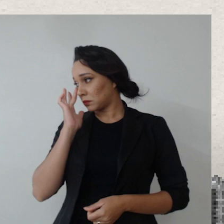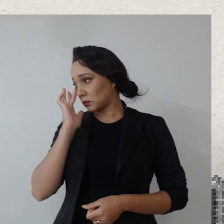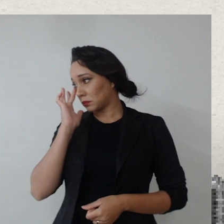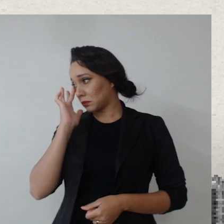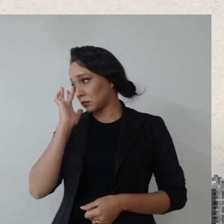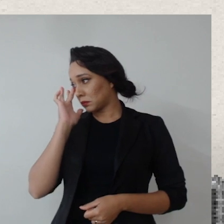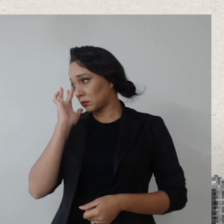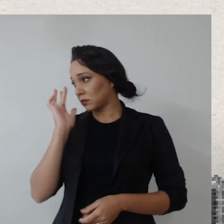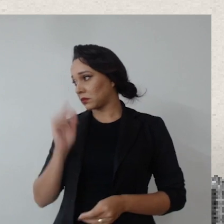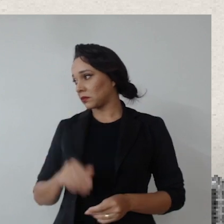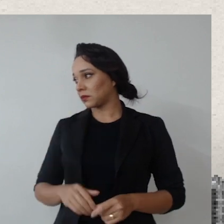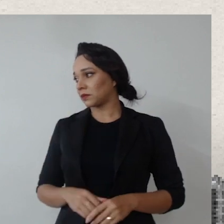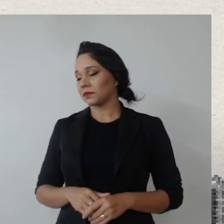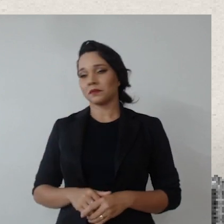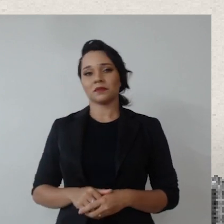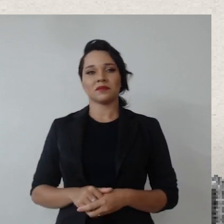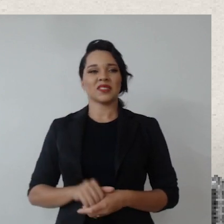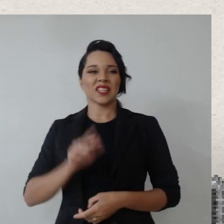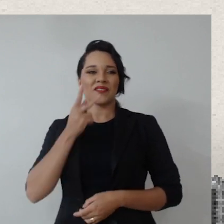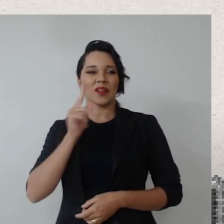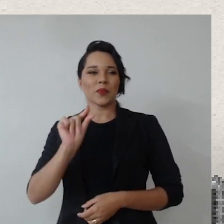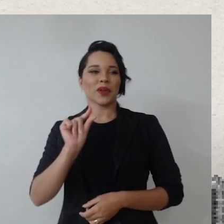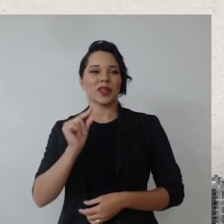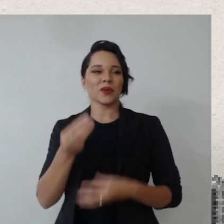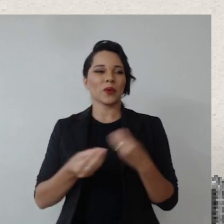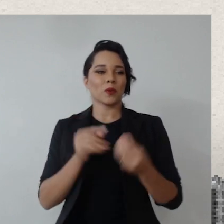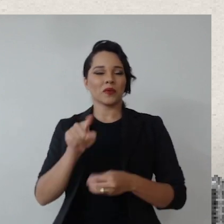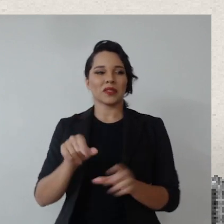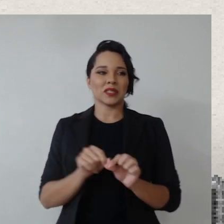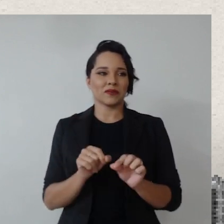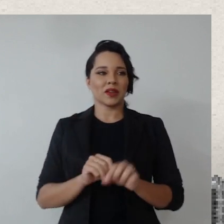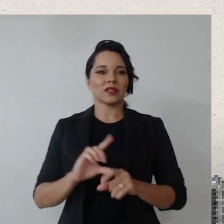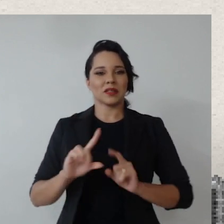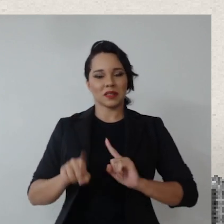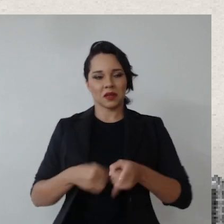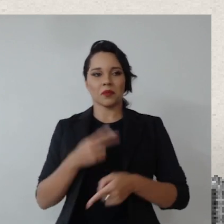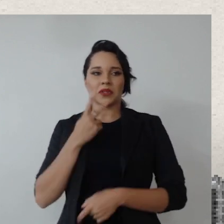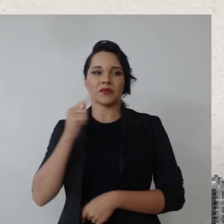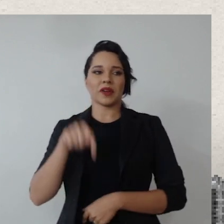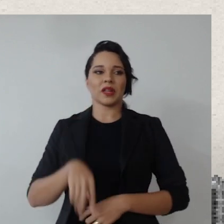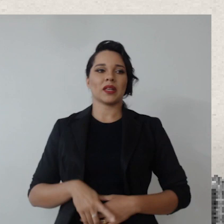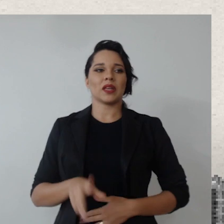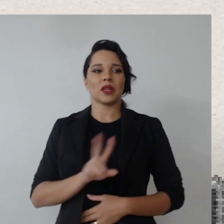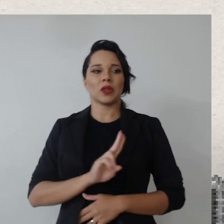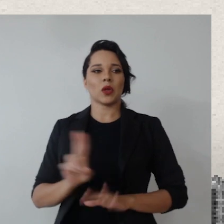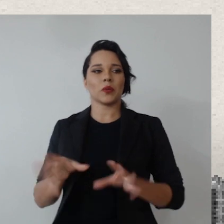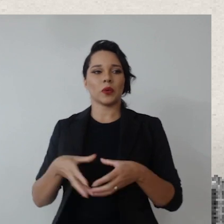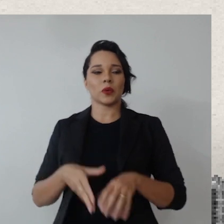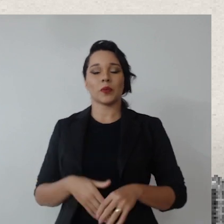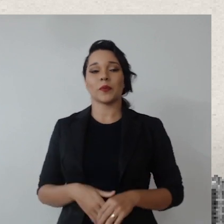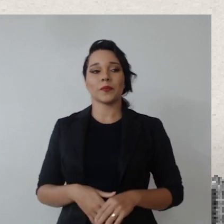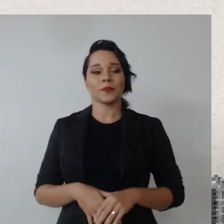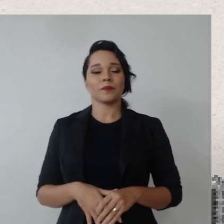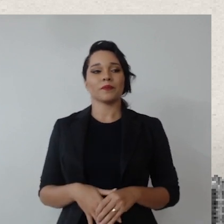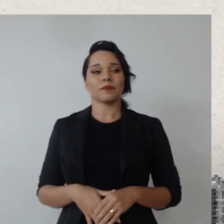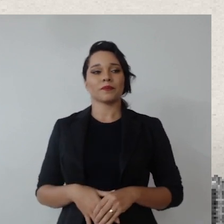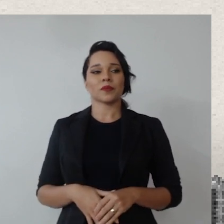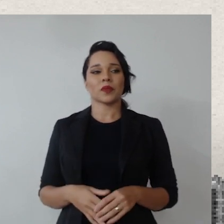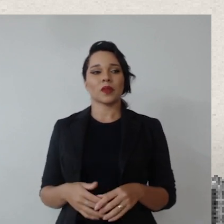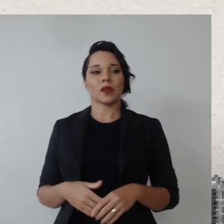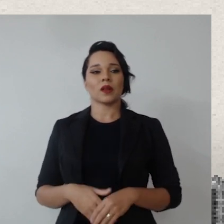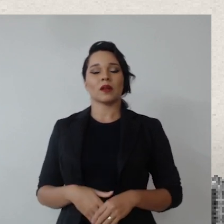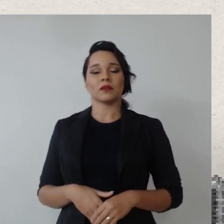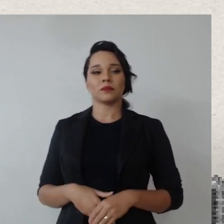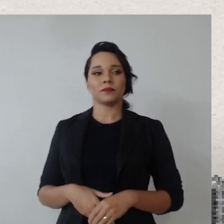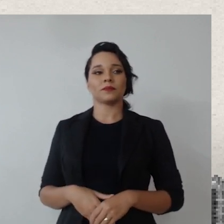Renato, quer falar um pouquinho aí como vocês fazem aí na ANS? Depois eu posso falar aqui em nome do grupo aqui, né,